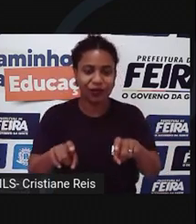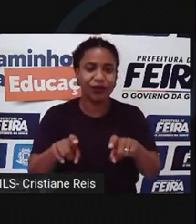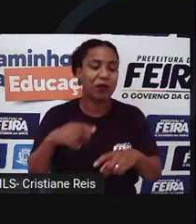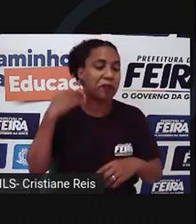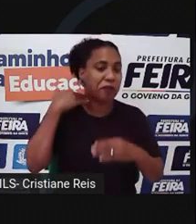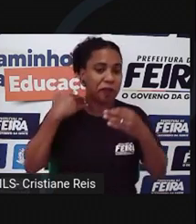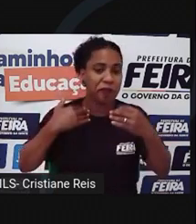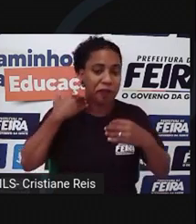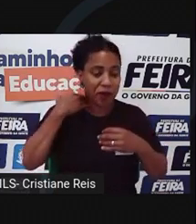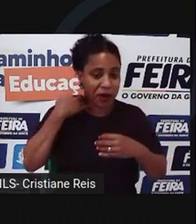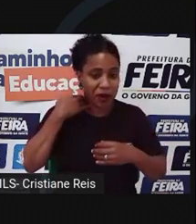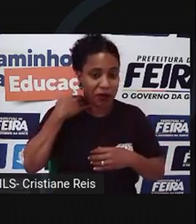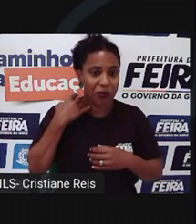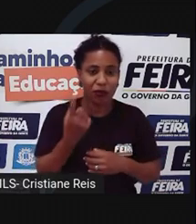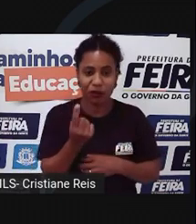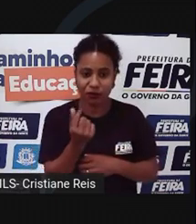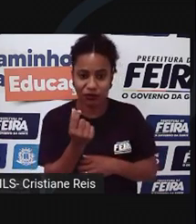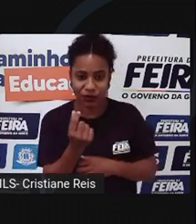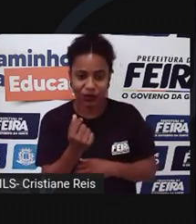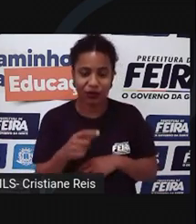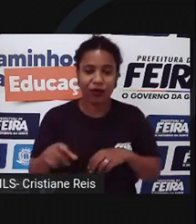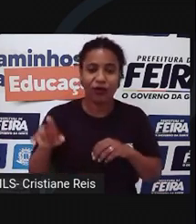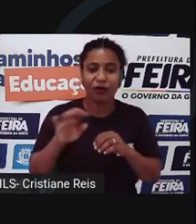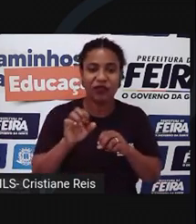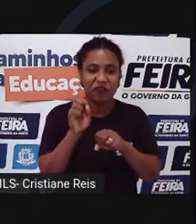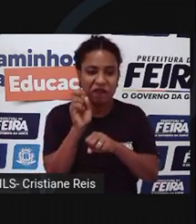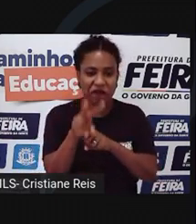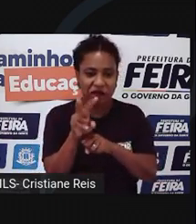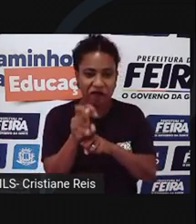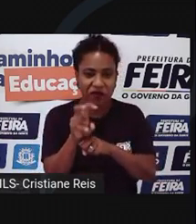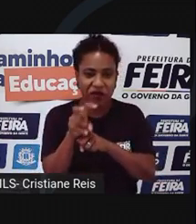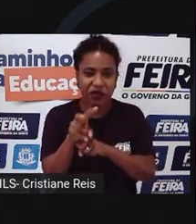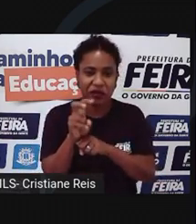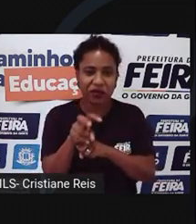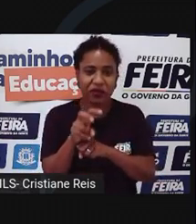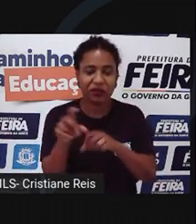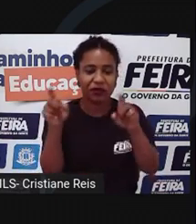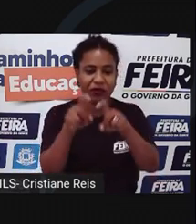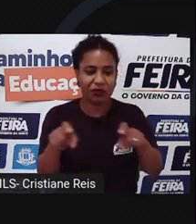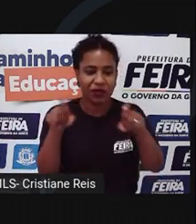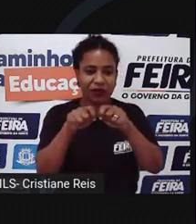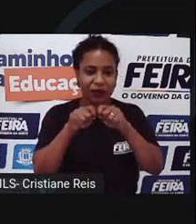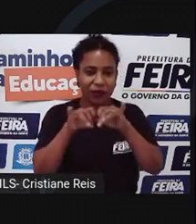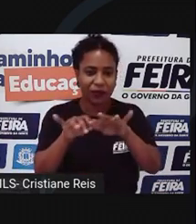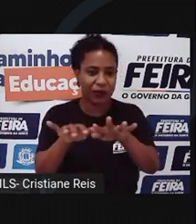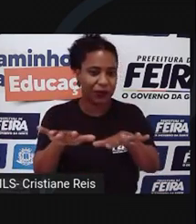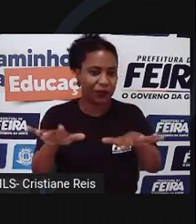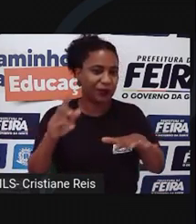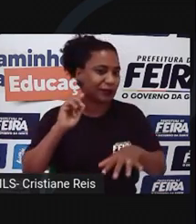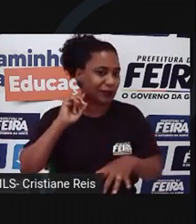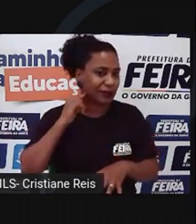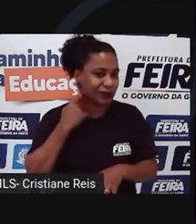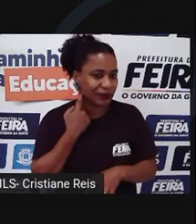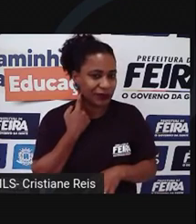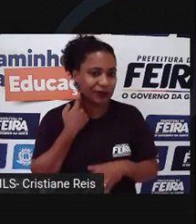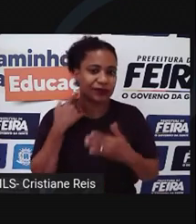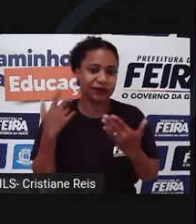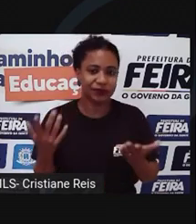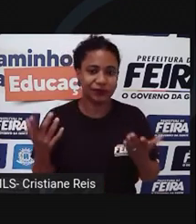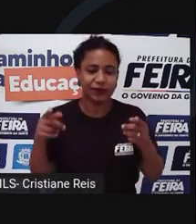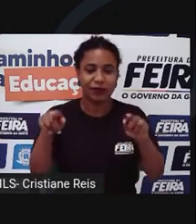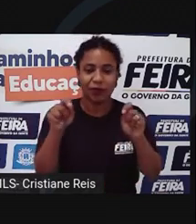disseminação de vírus, furtos, falsidade ideológica, crimes contra a honra, aquisições ilícitas de